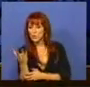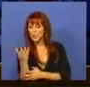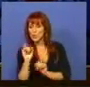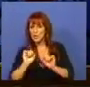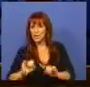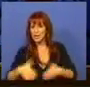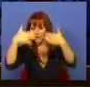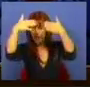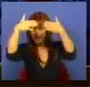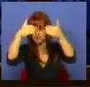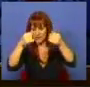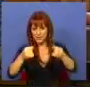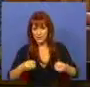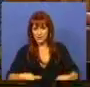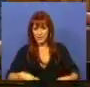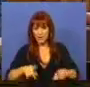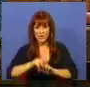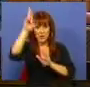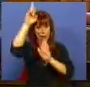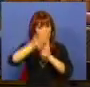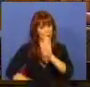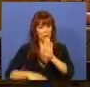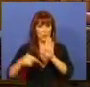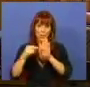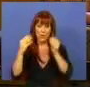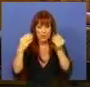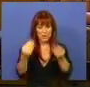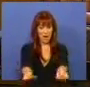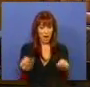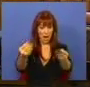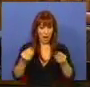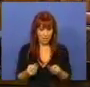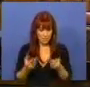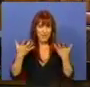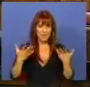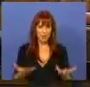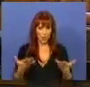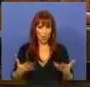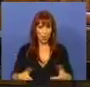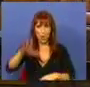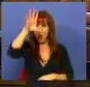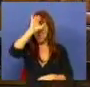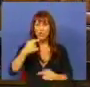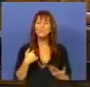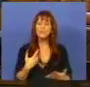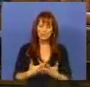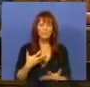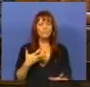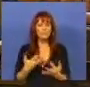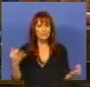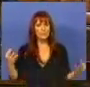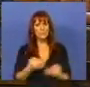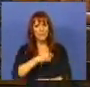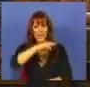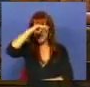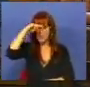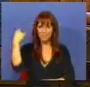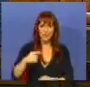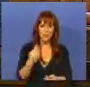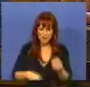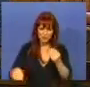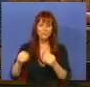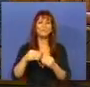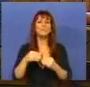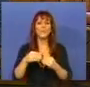iniciativas e neste relatório que nos apresenta hoje, o Governo constata as dificuldades